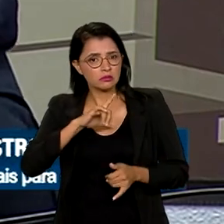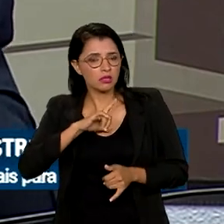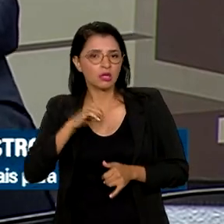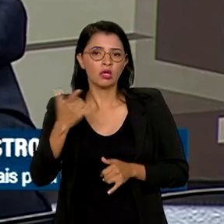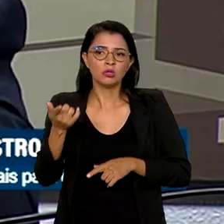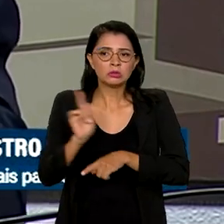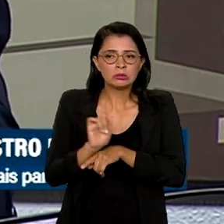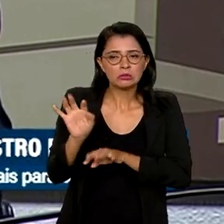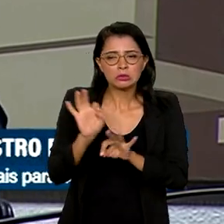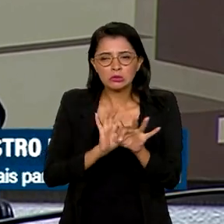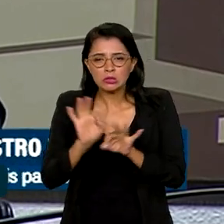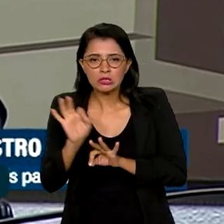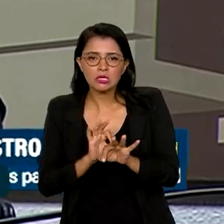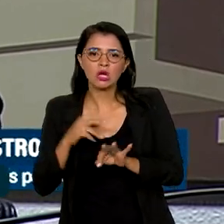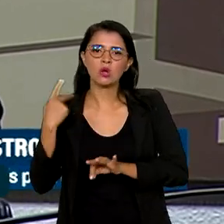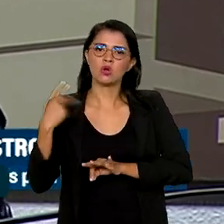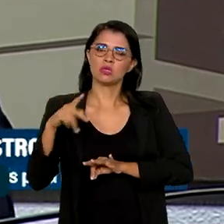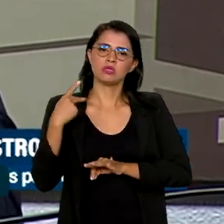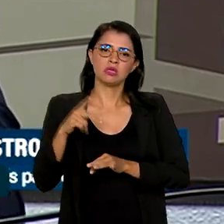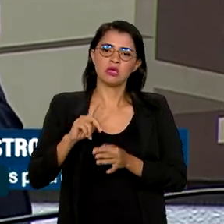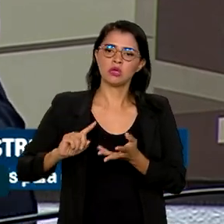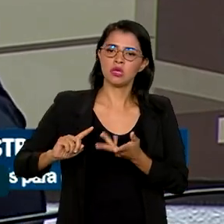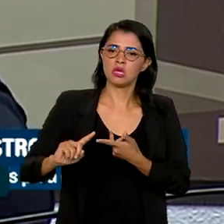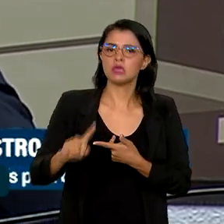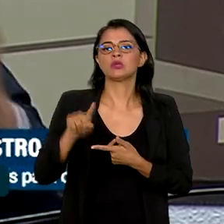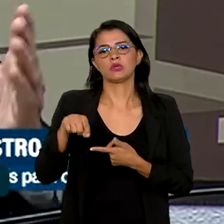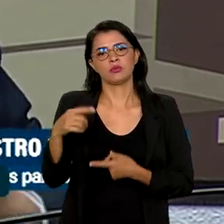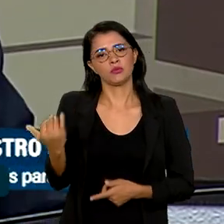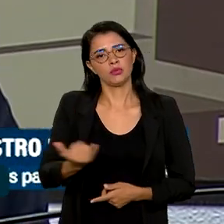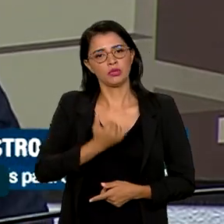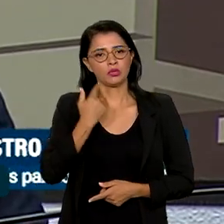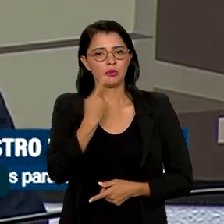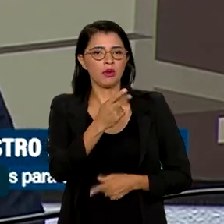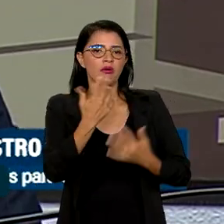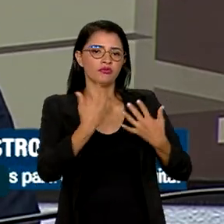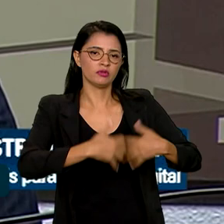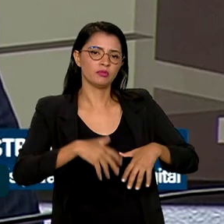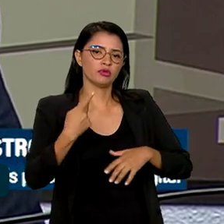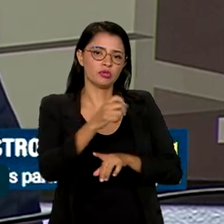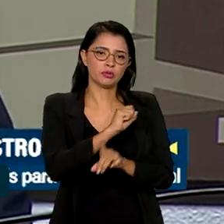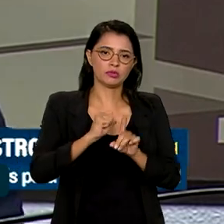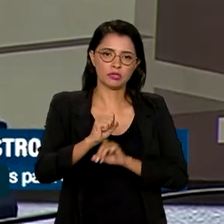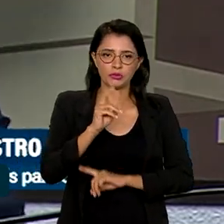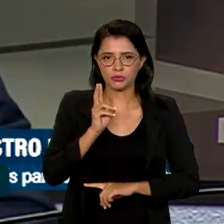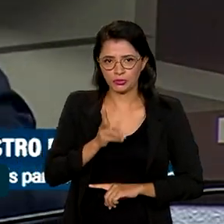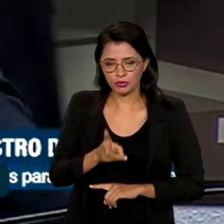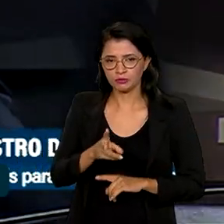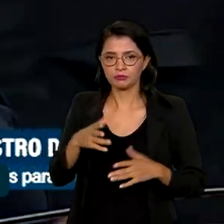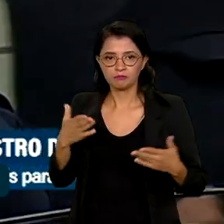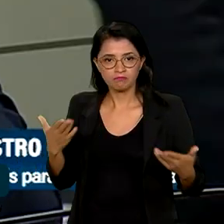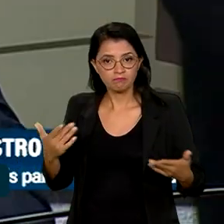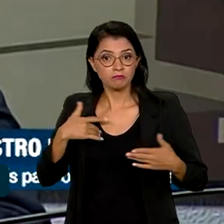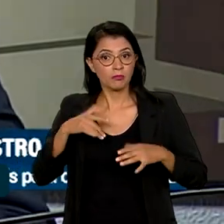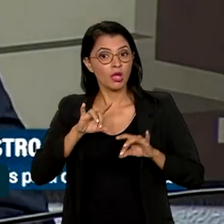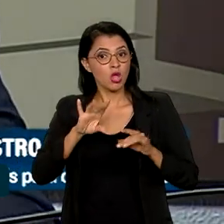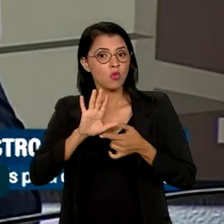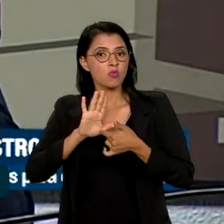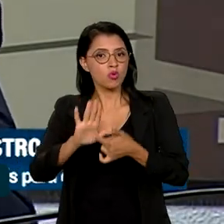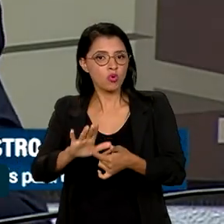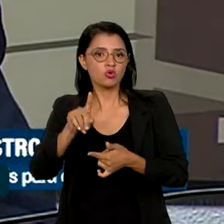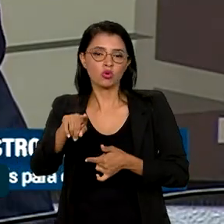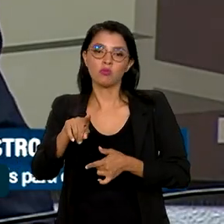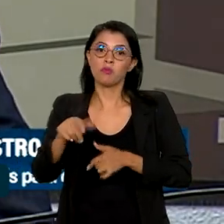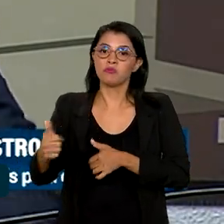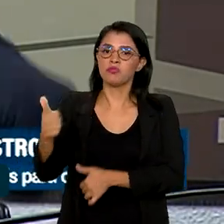gerenciamento desse ativo fundamental para o funcionamento da sociedade. Então, destaco como